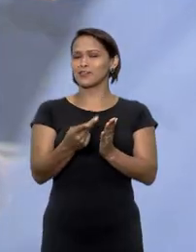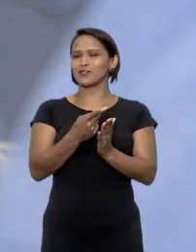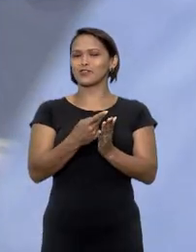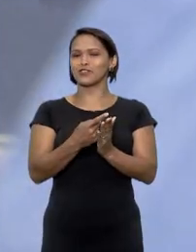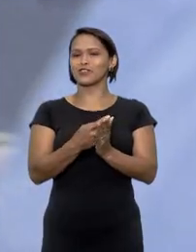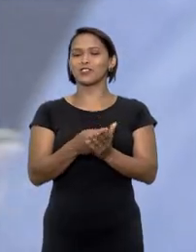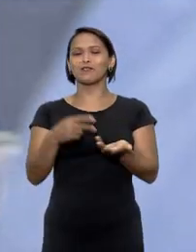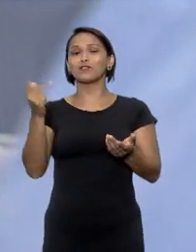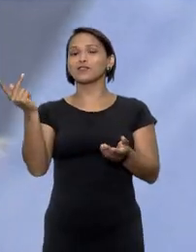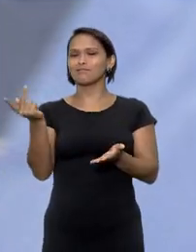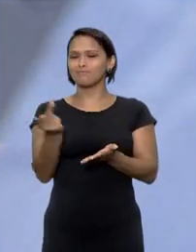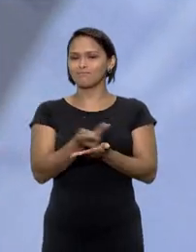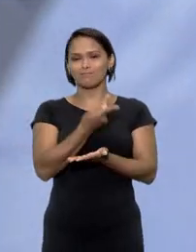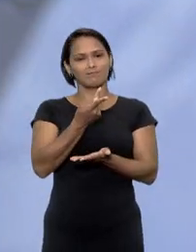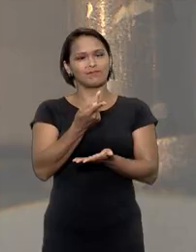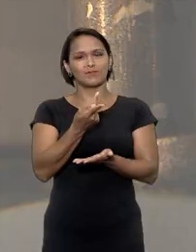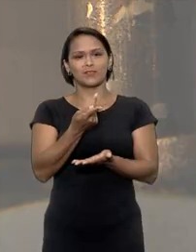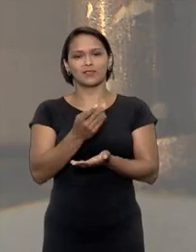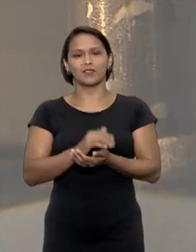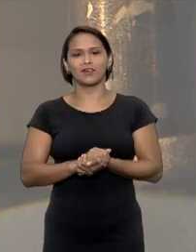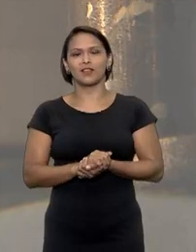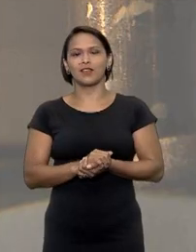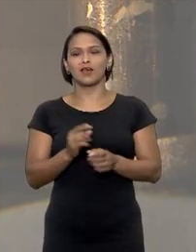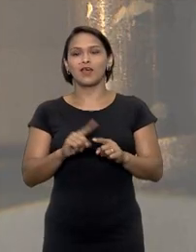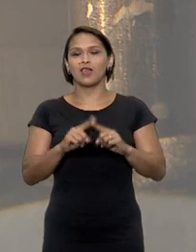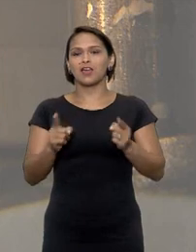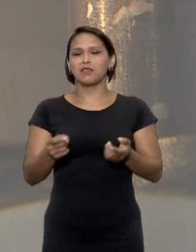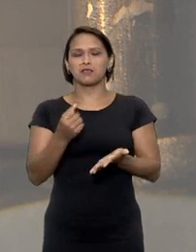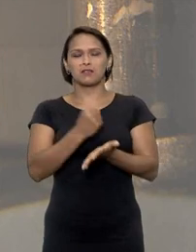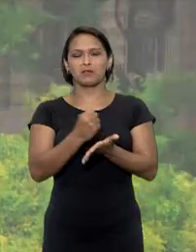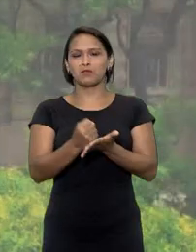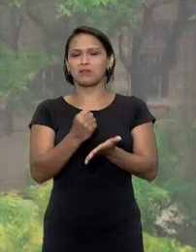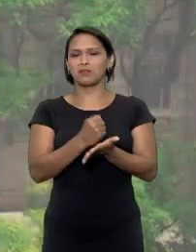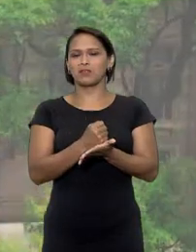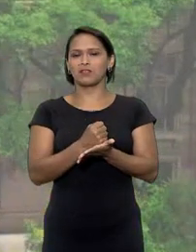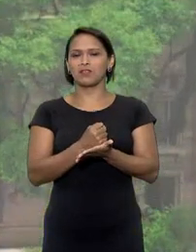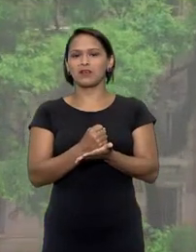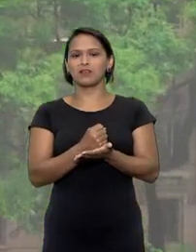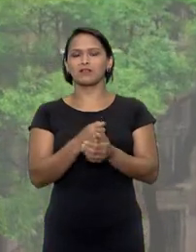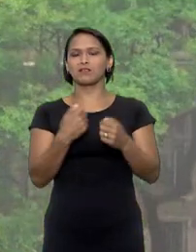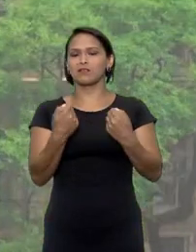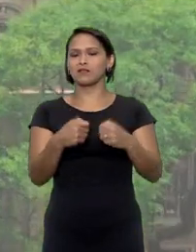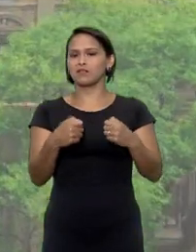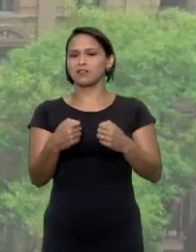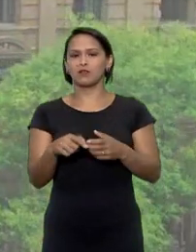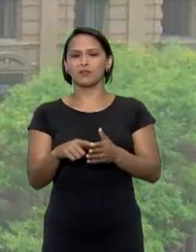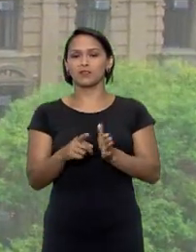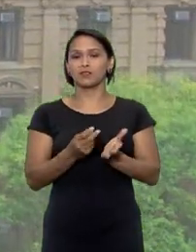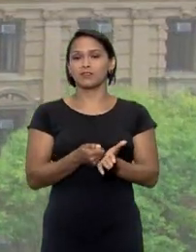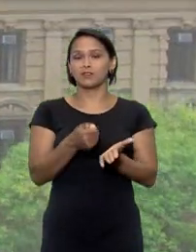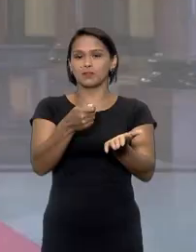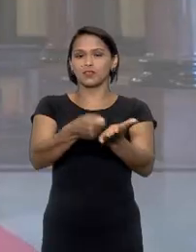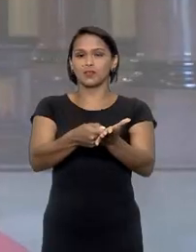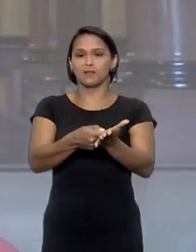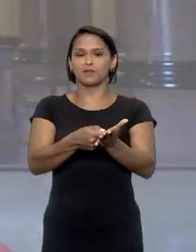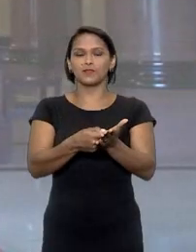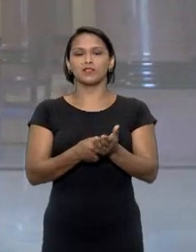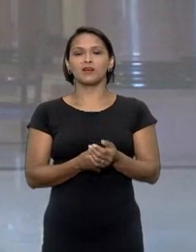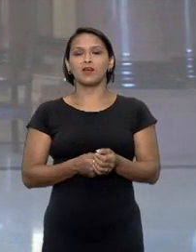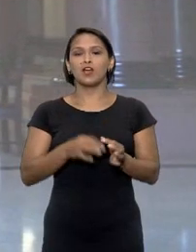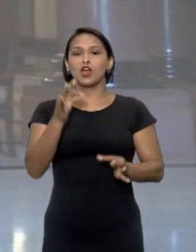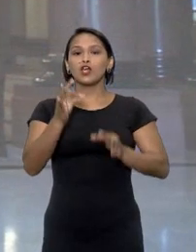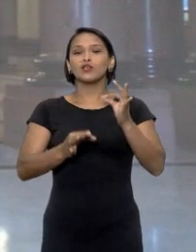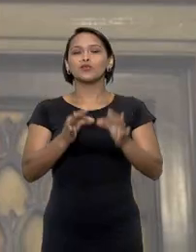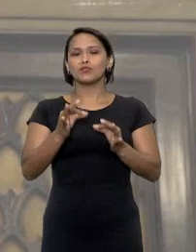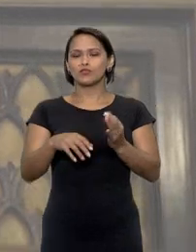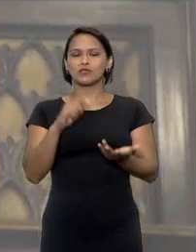relacionado ao ato cirúrgico nem previsto no contrato o paciente procurou ajuda na justiça e o juiz